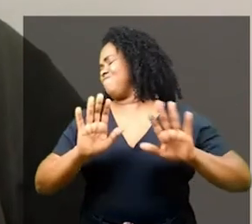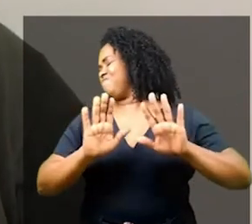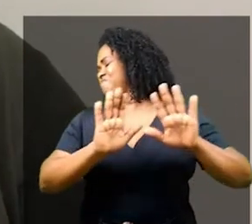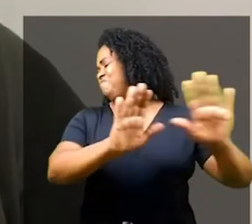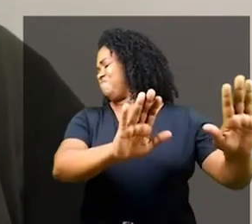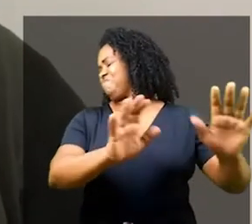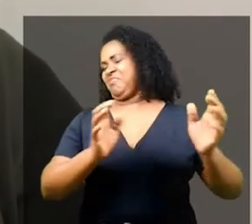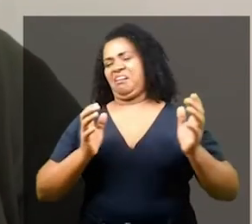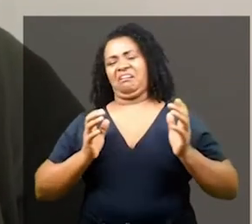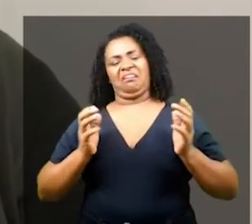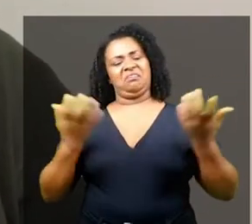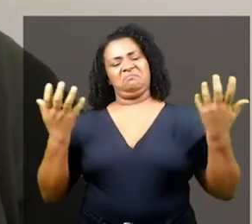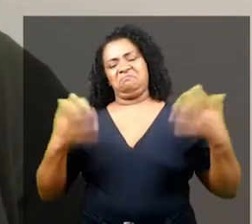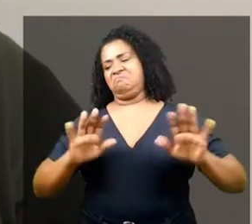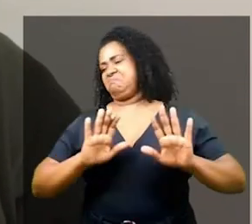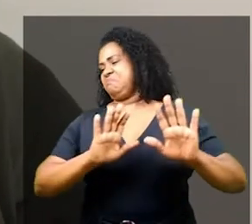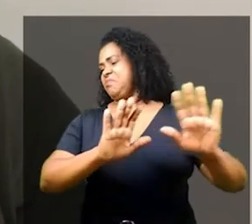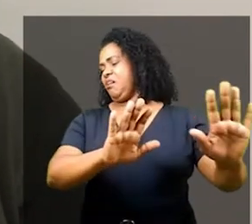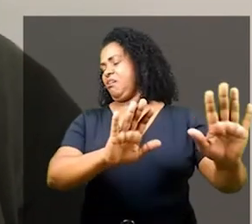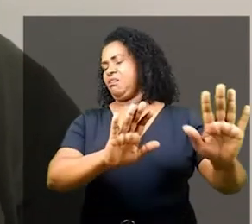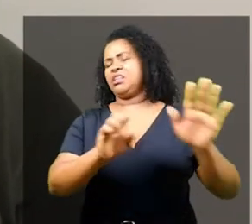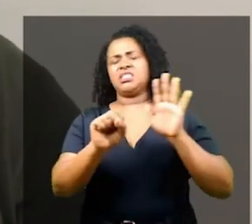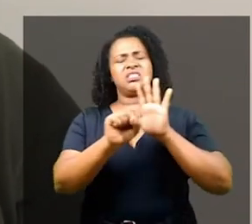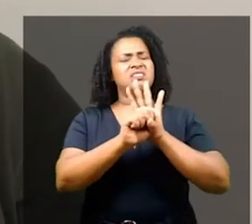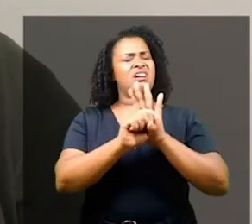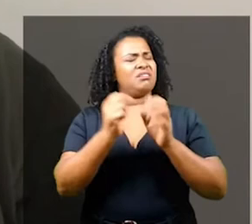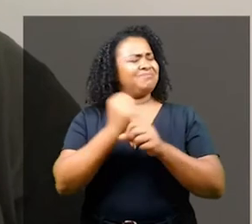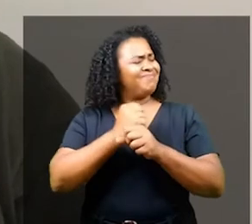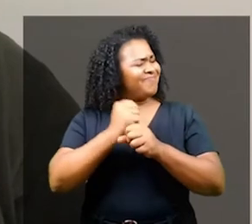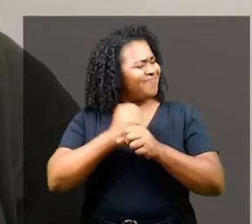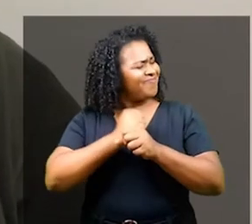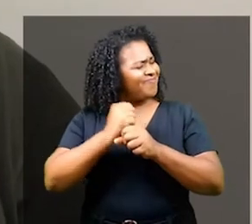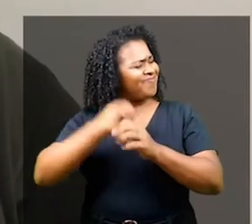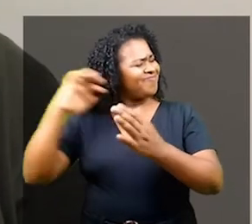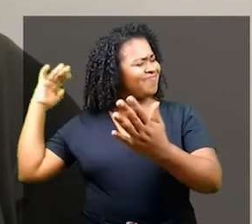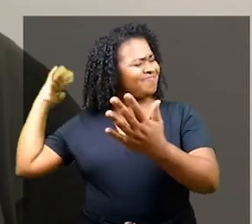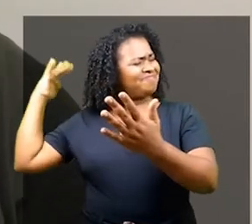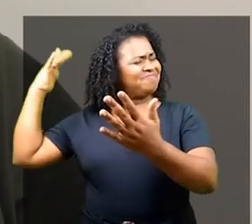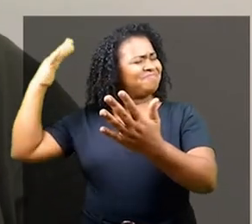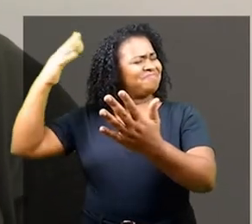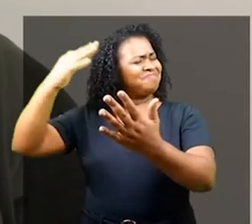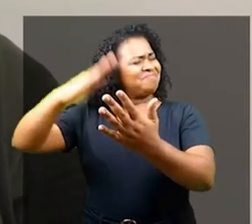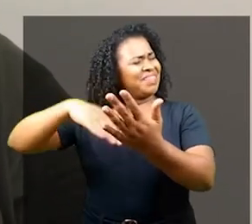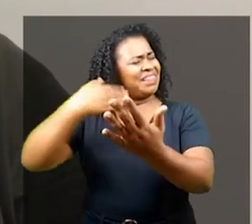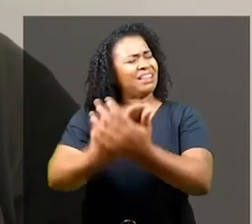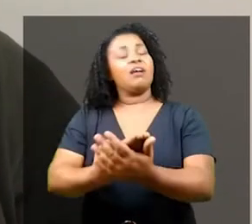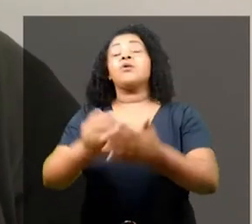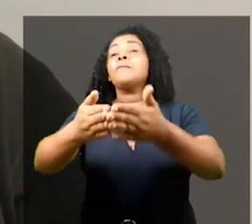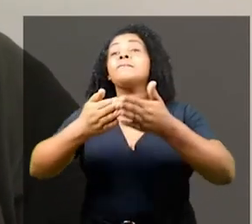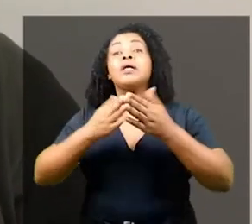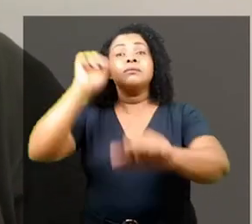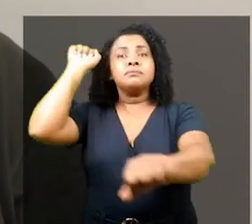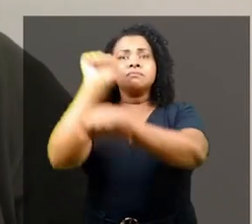Não queremos isso que vocês chamam de riqueza. Estamos há séculos pedindo e lutando